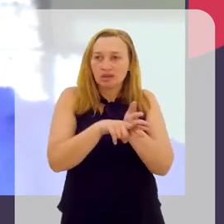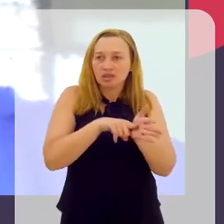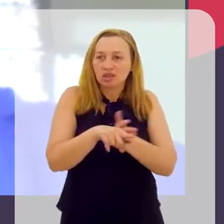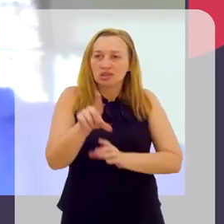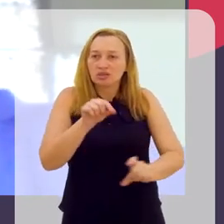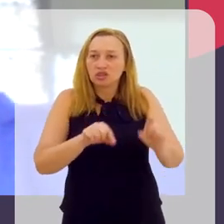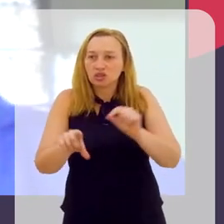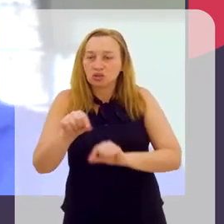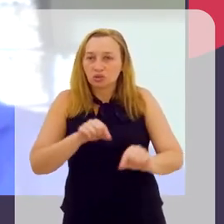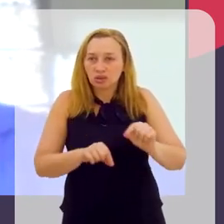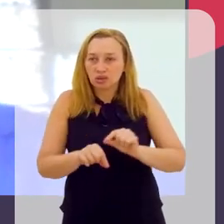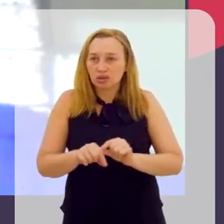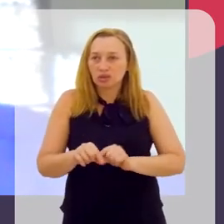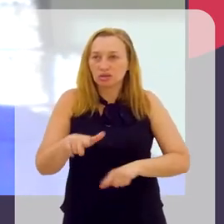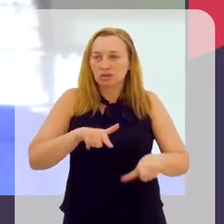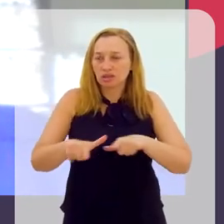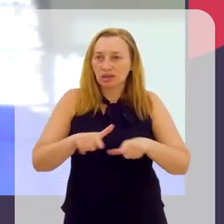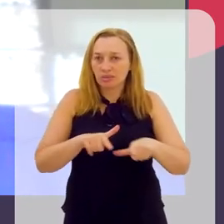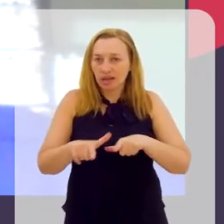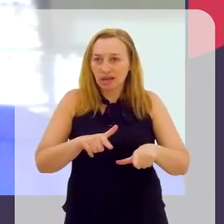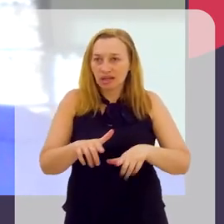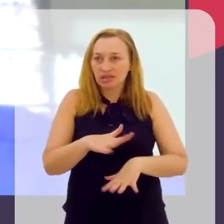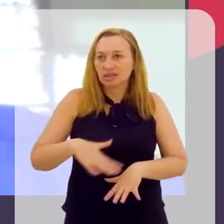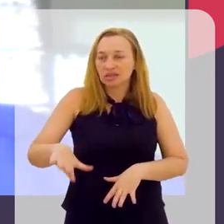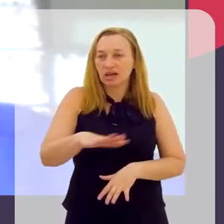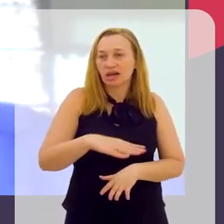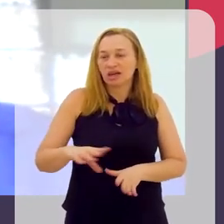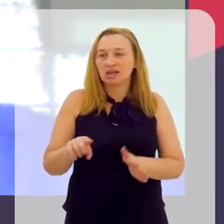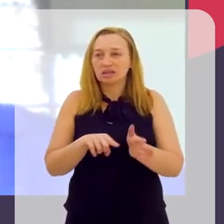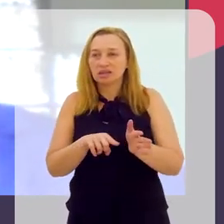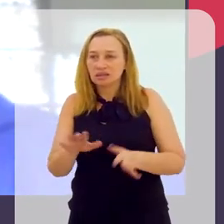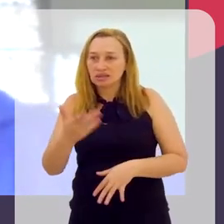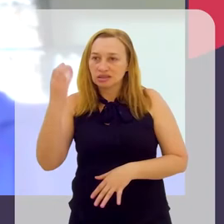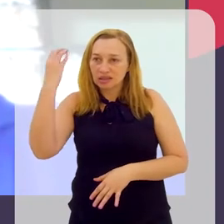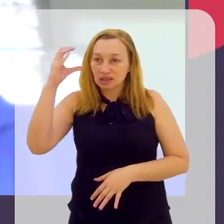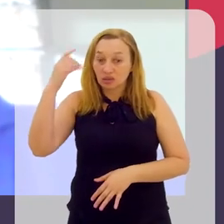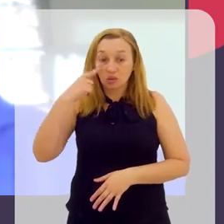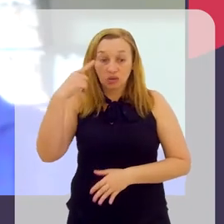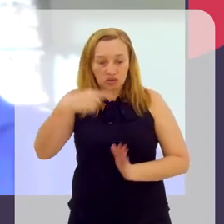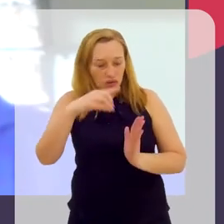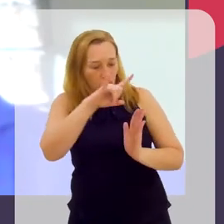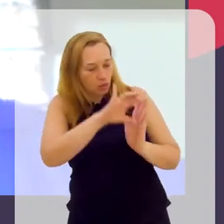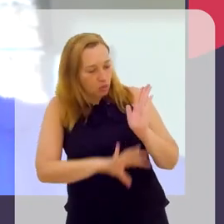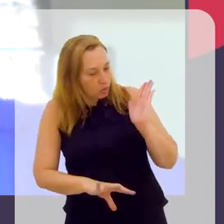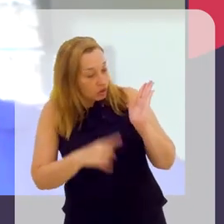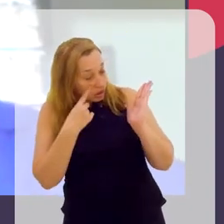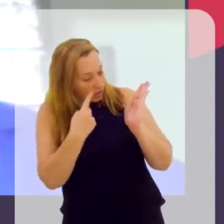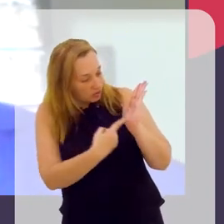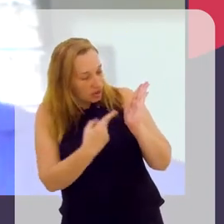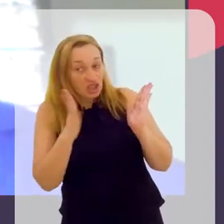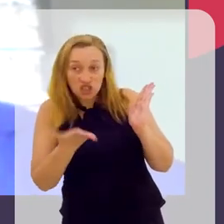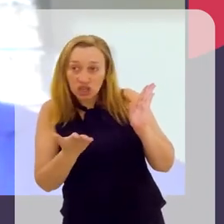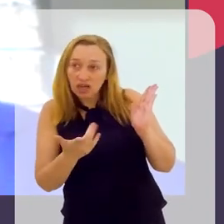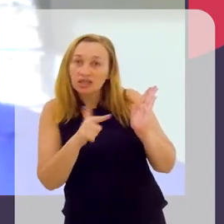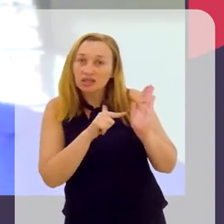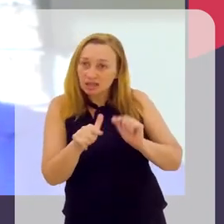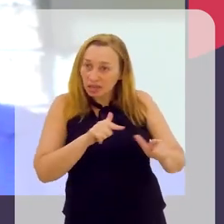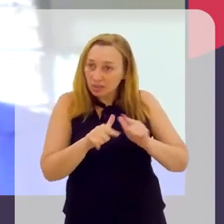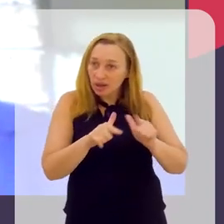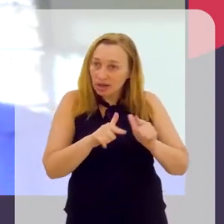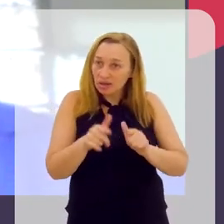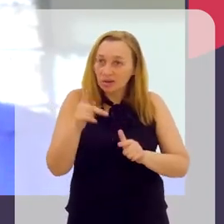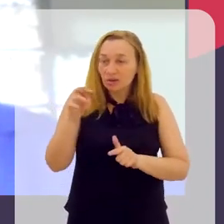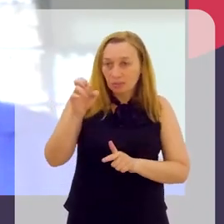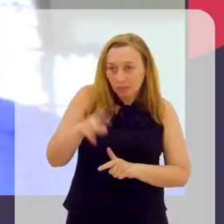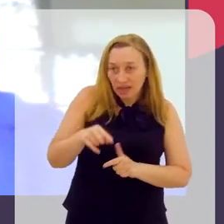que vai selecionar alunos para trabalhar na iniciação científica, quando ele pega o currículo do menino e vê que ele já trabalhou